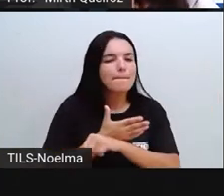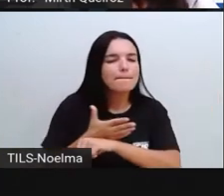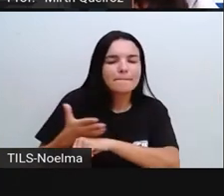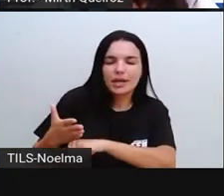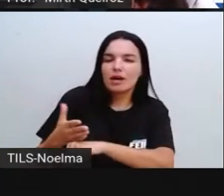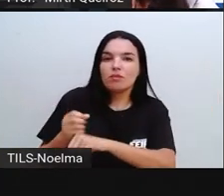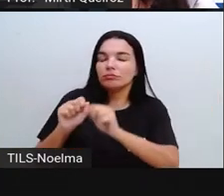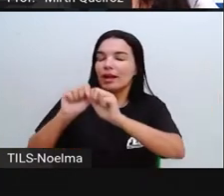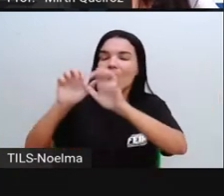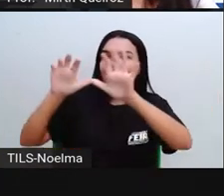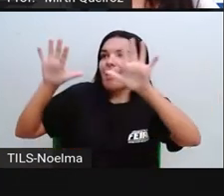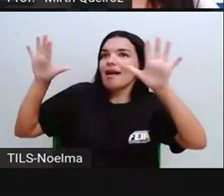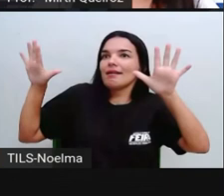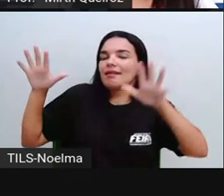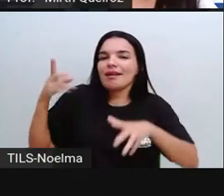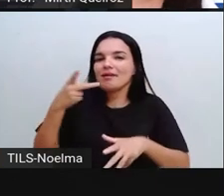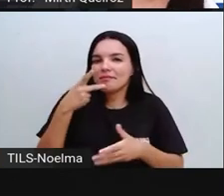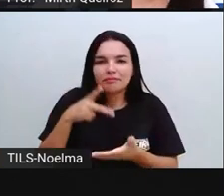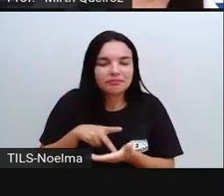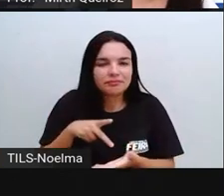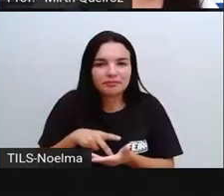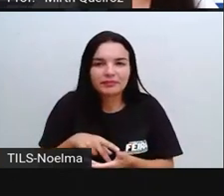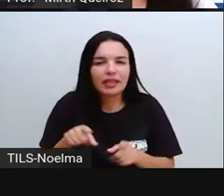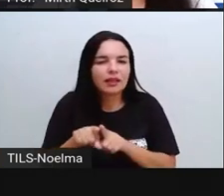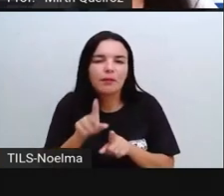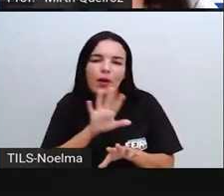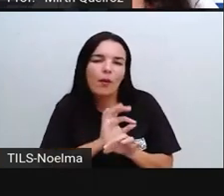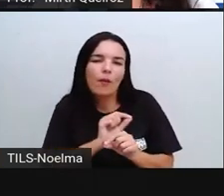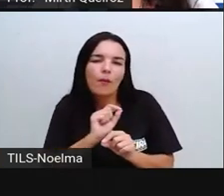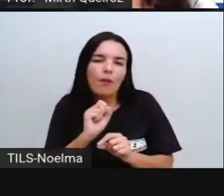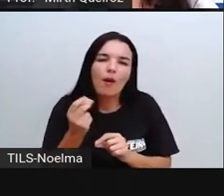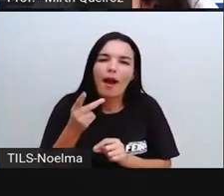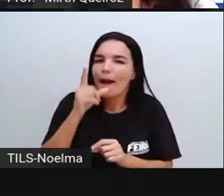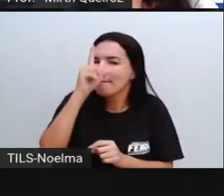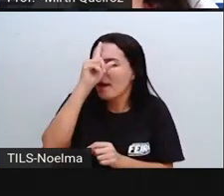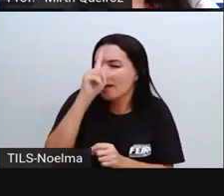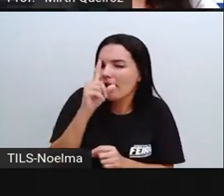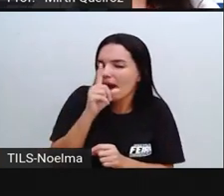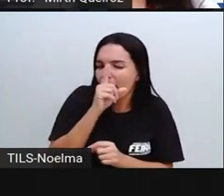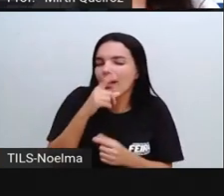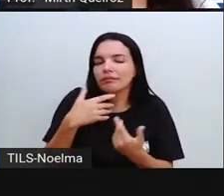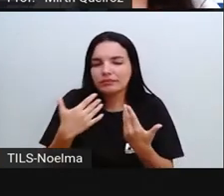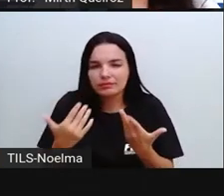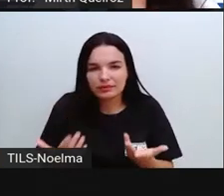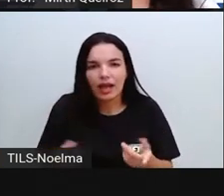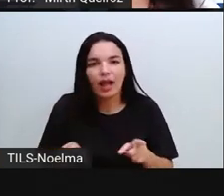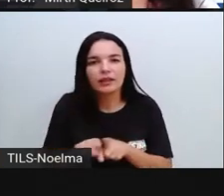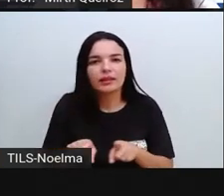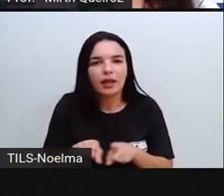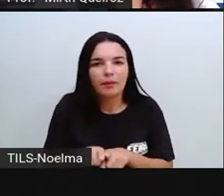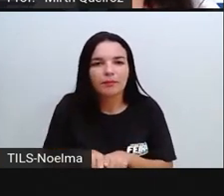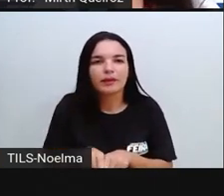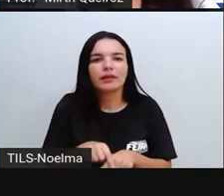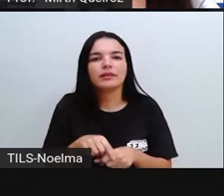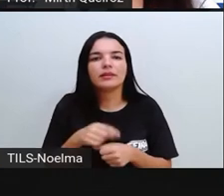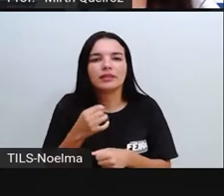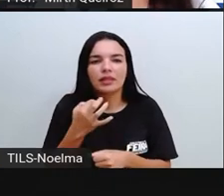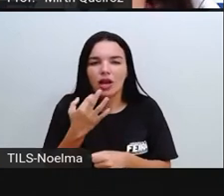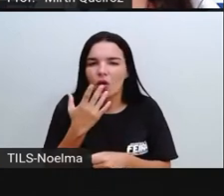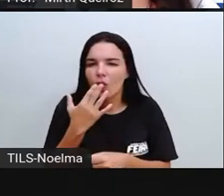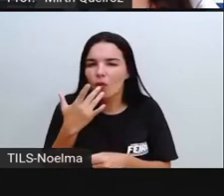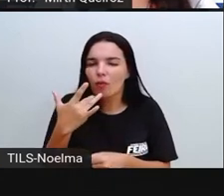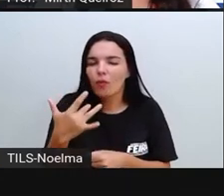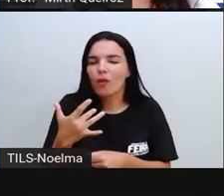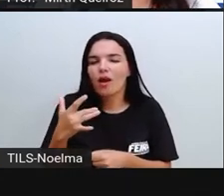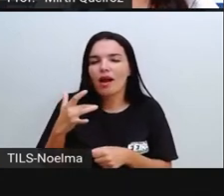branco clareia bastante. Ou um amarelinho mais clarinho, né? Ali, uma areia, uma cor pérola,